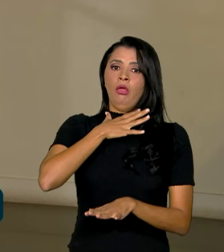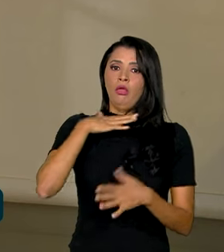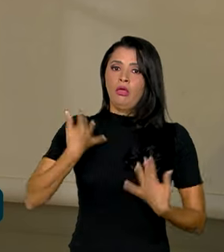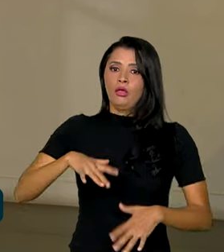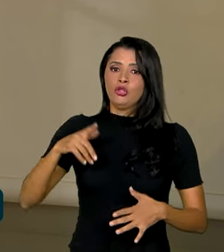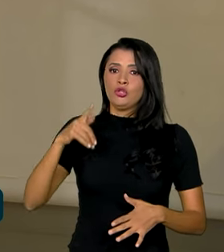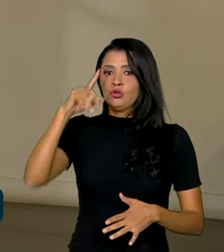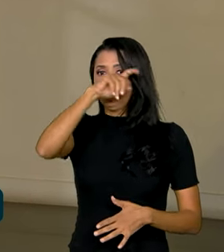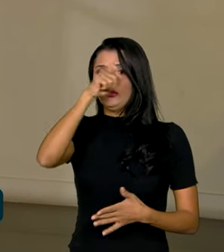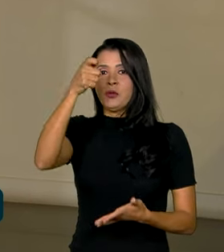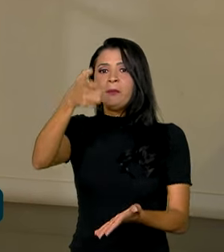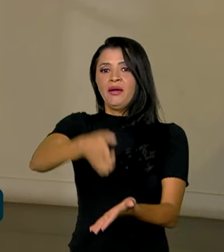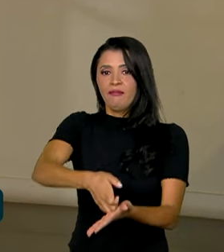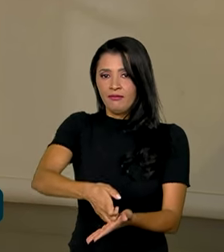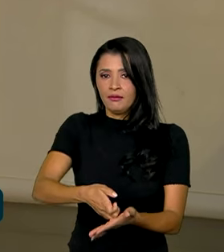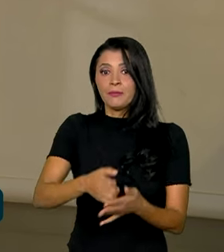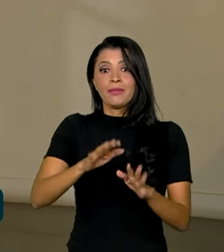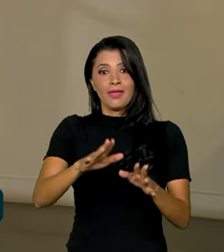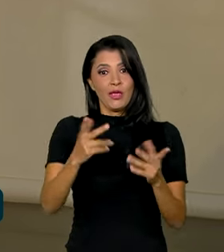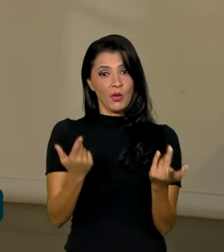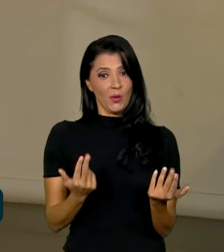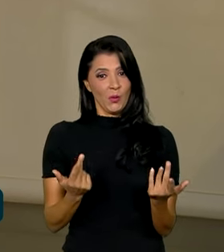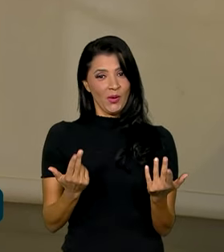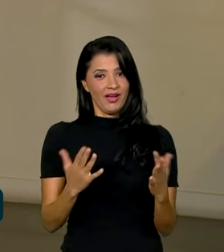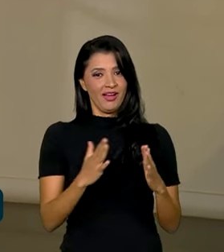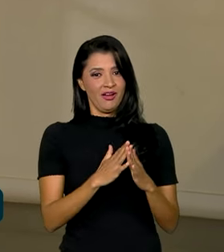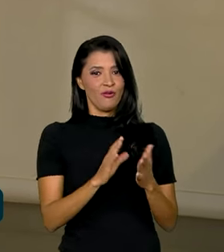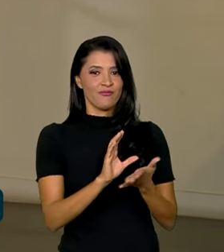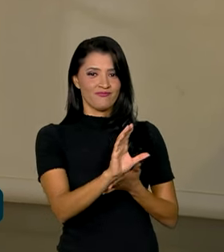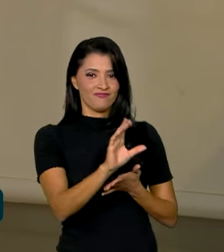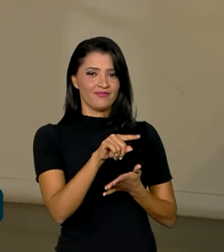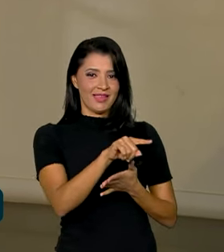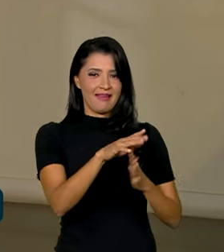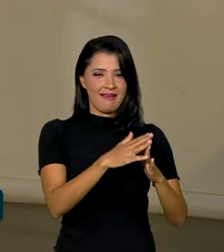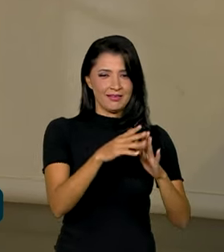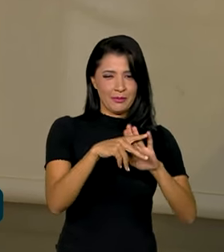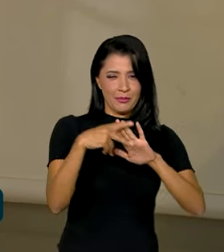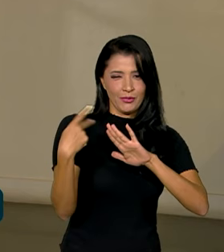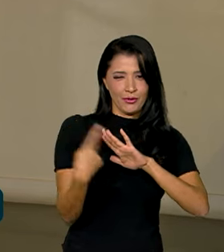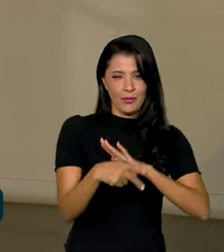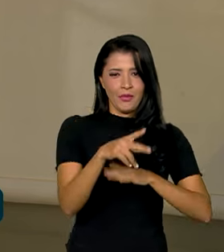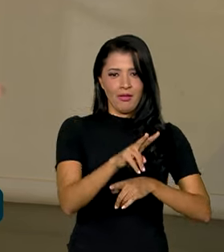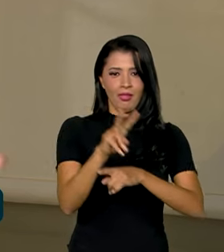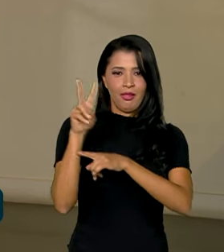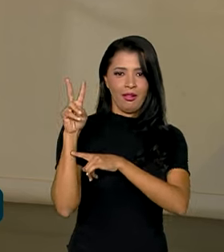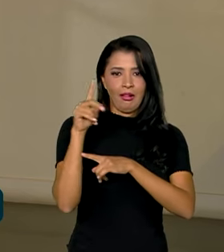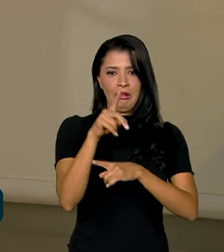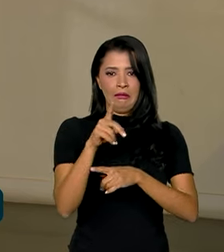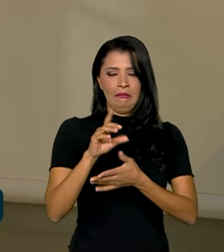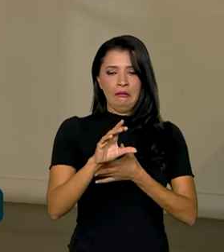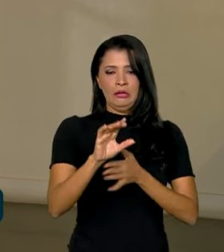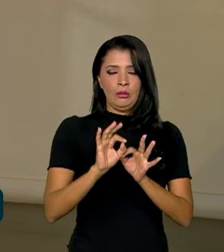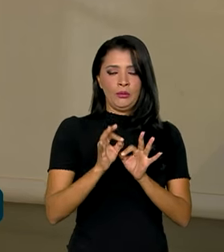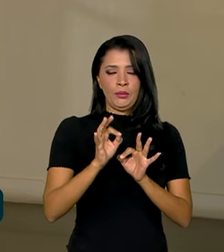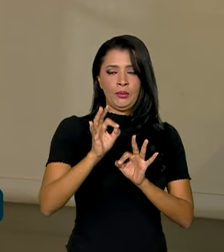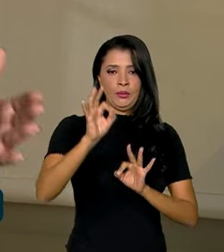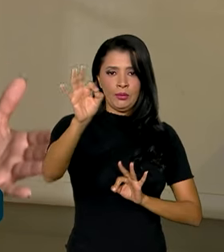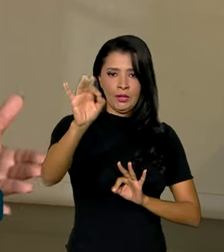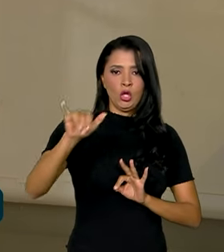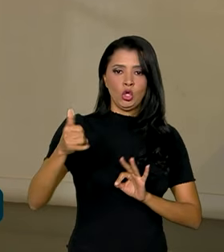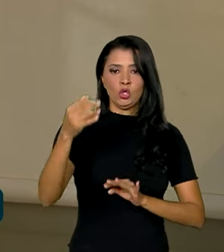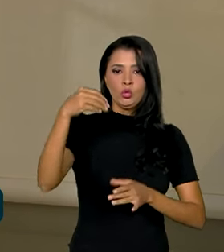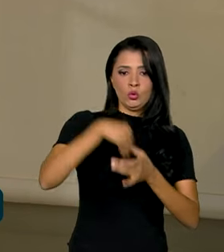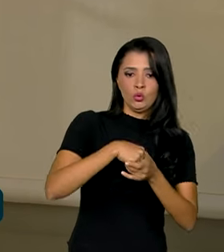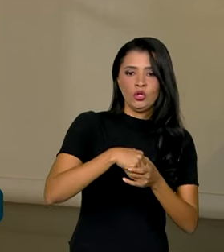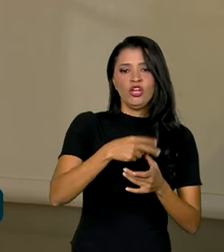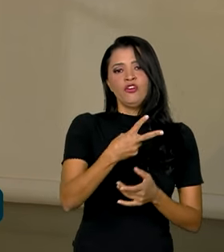de pagar essa conta. Mesma coisa pro imóvel financiado, a casa própria. E aí, se um financiamento longo, os juros ficam embutidos